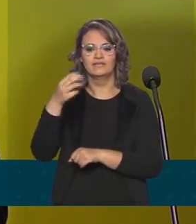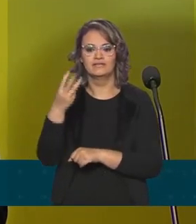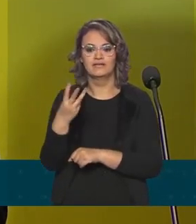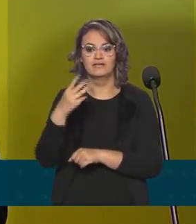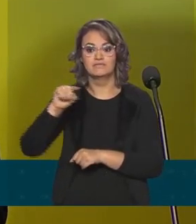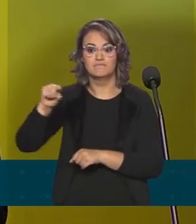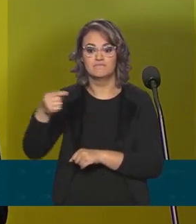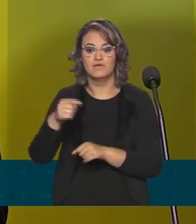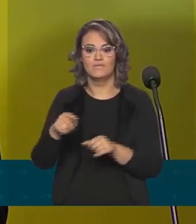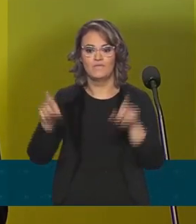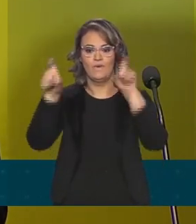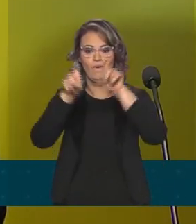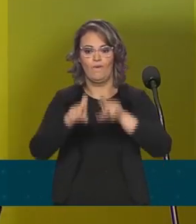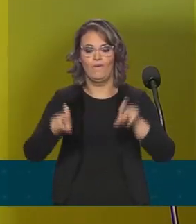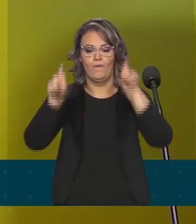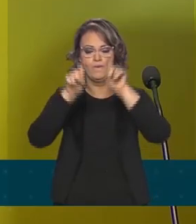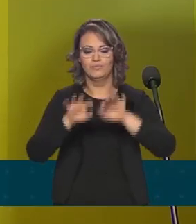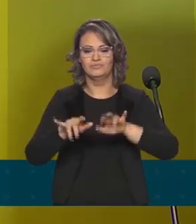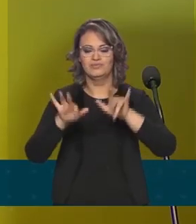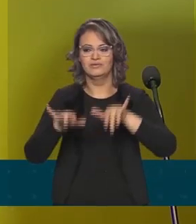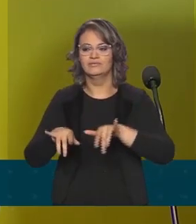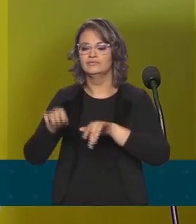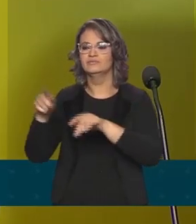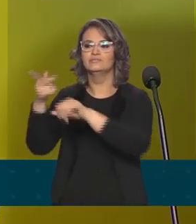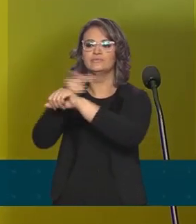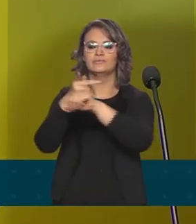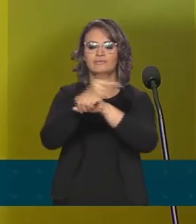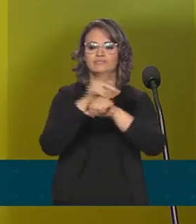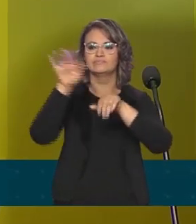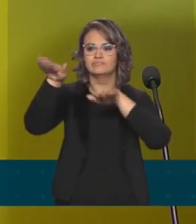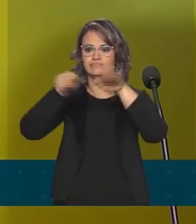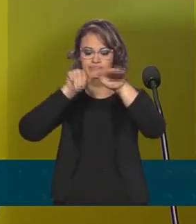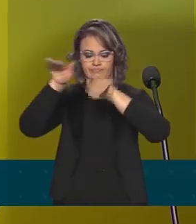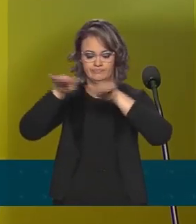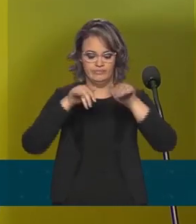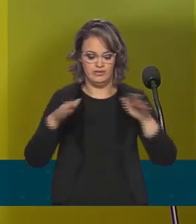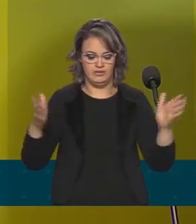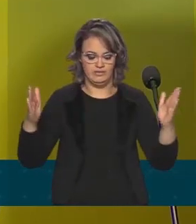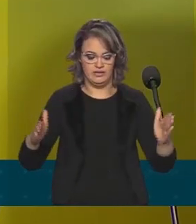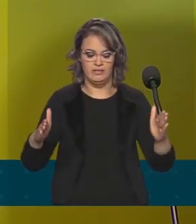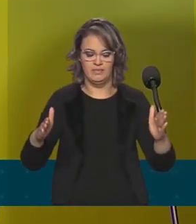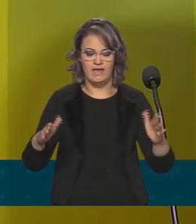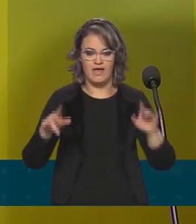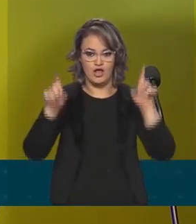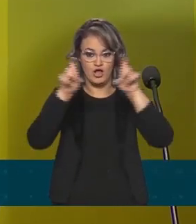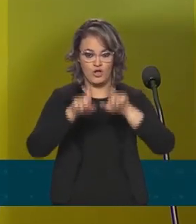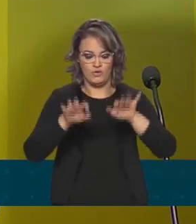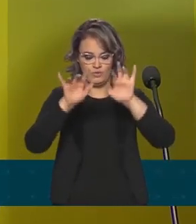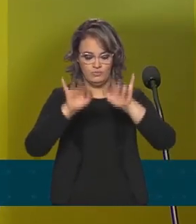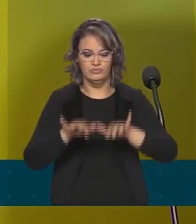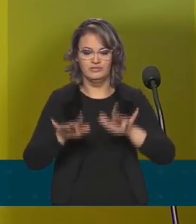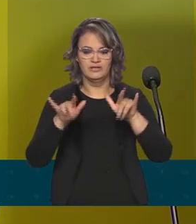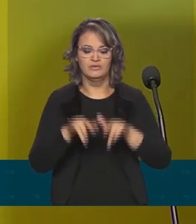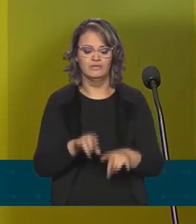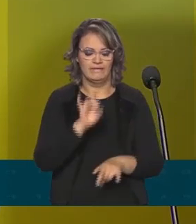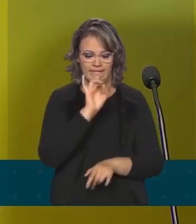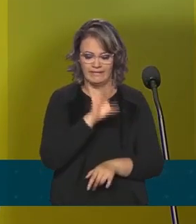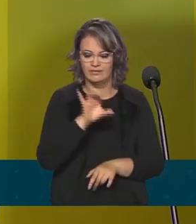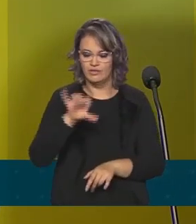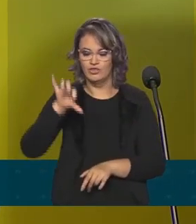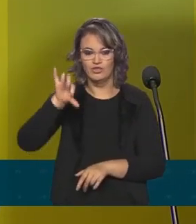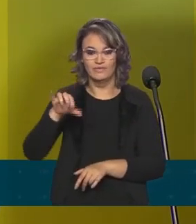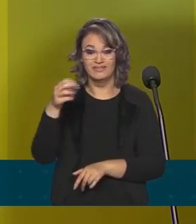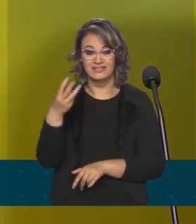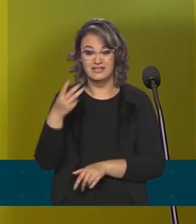em 104 cidades para garantir a aplicação do Enem digital. Essas máquinas foram todas inventariadas uma a uma. As 93